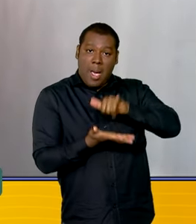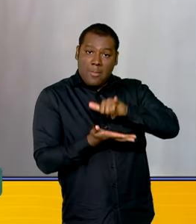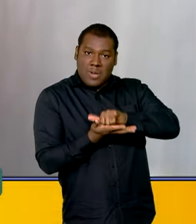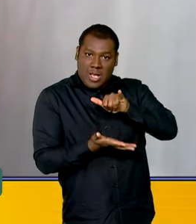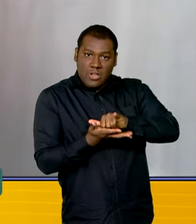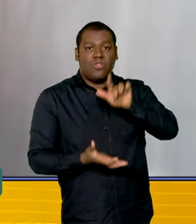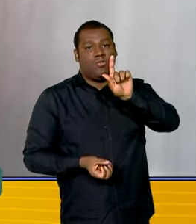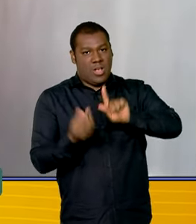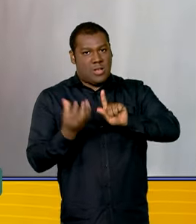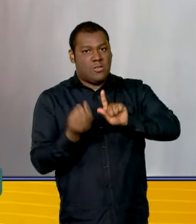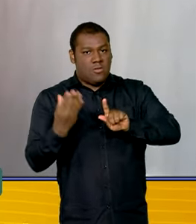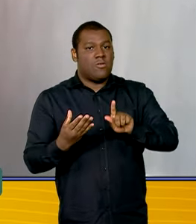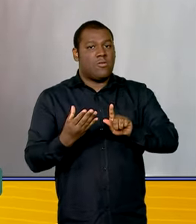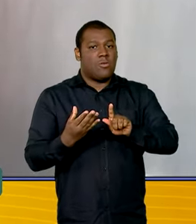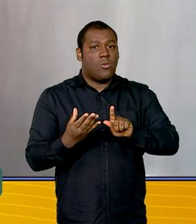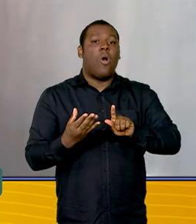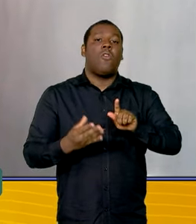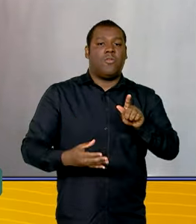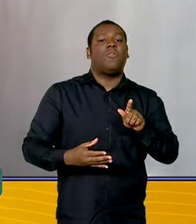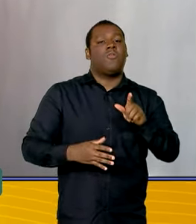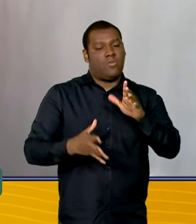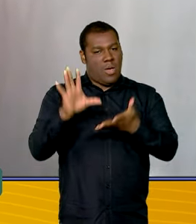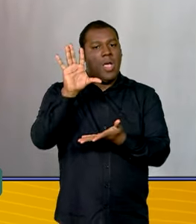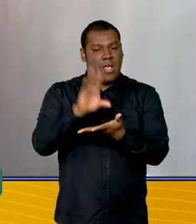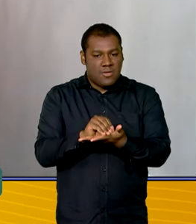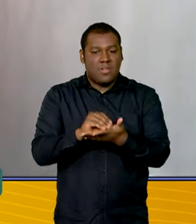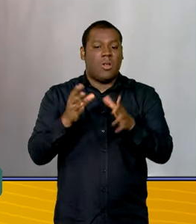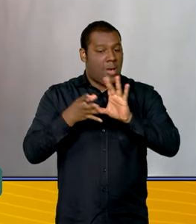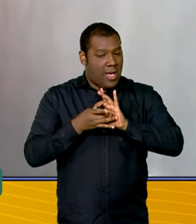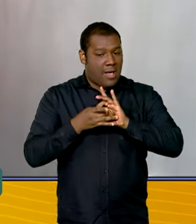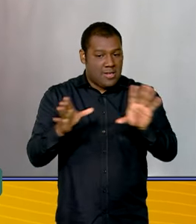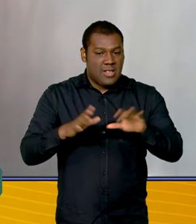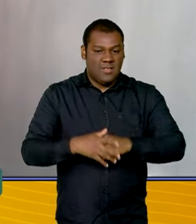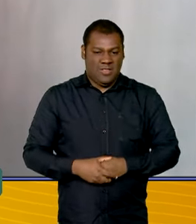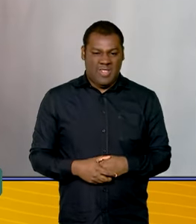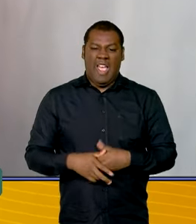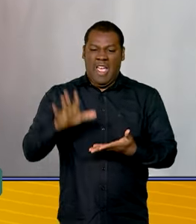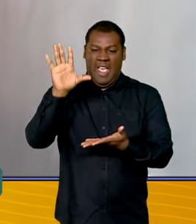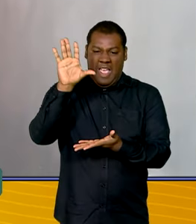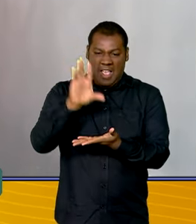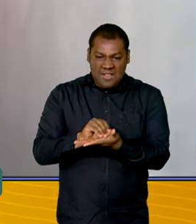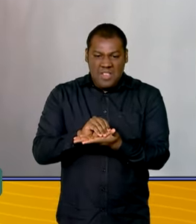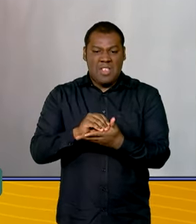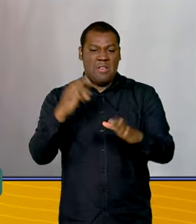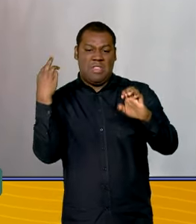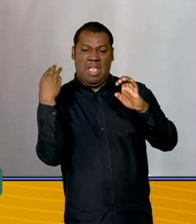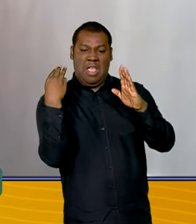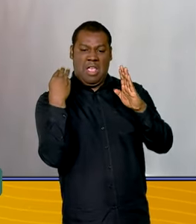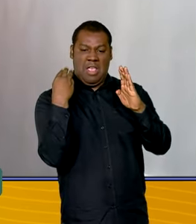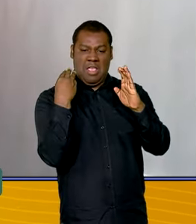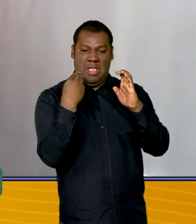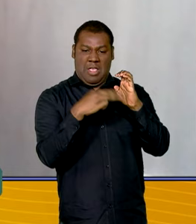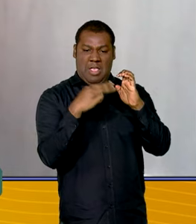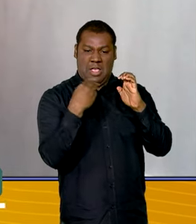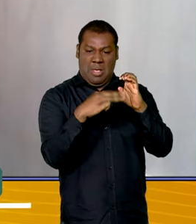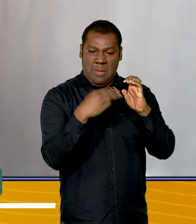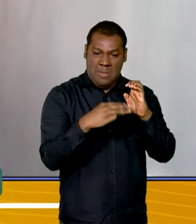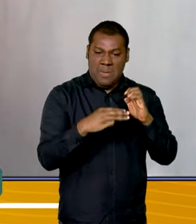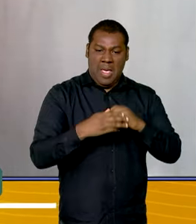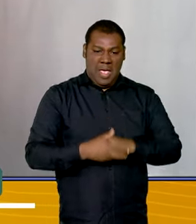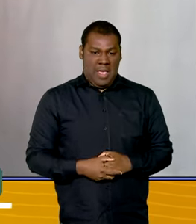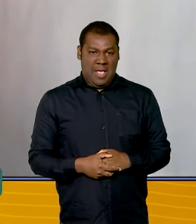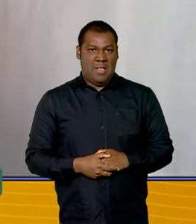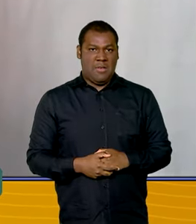autorizados a prestar qualquer informação. A Receita não manda e-mail cobrando valores, dizendo que você caiu na